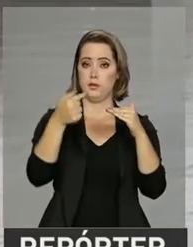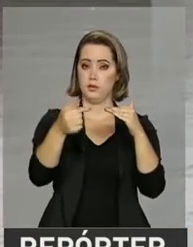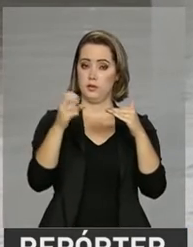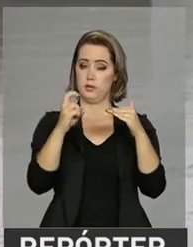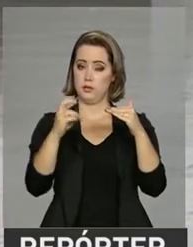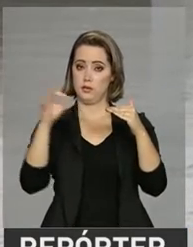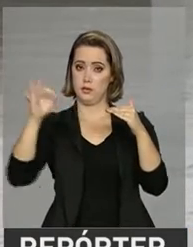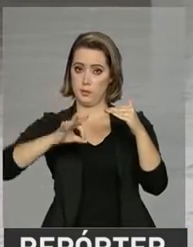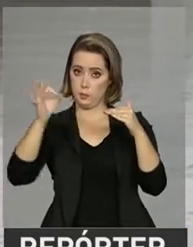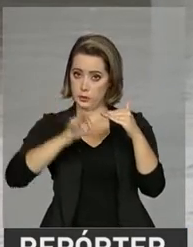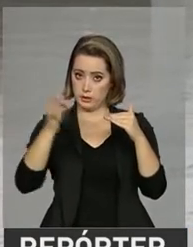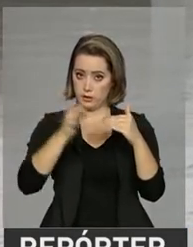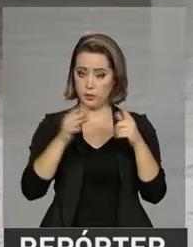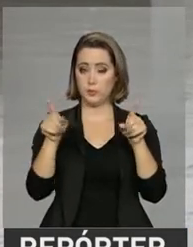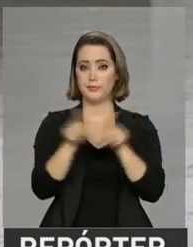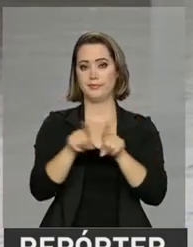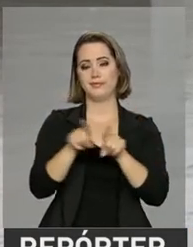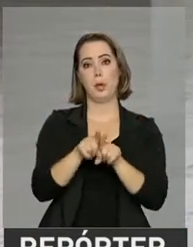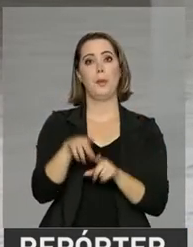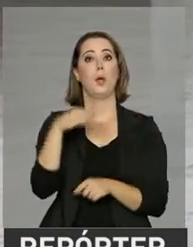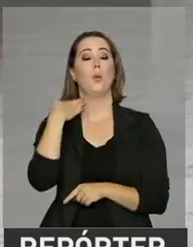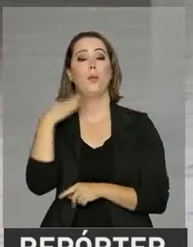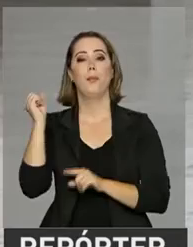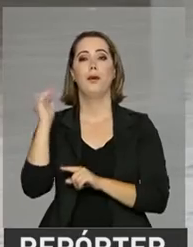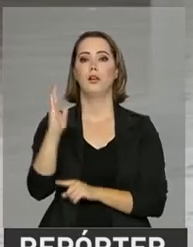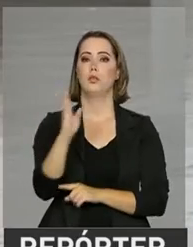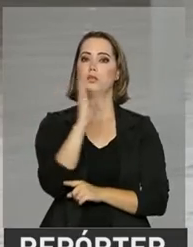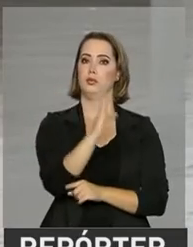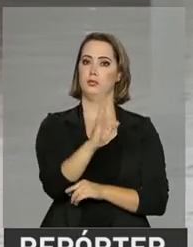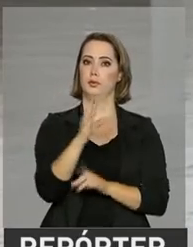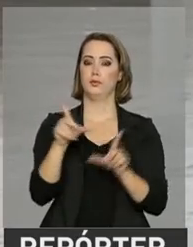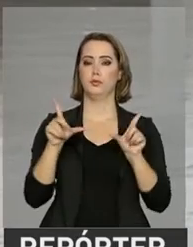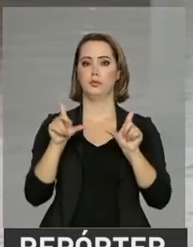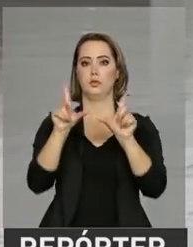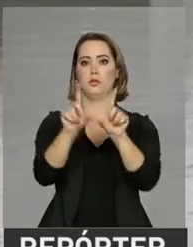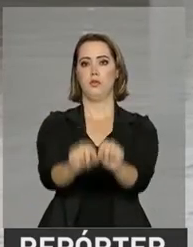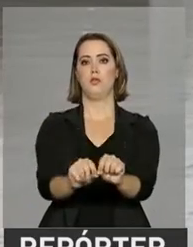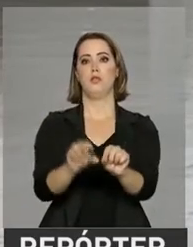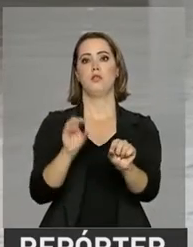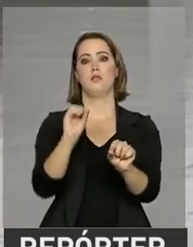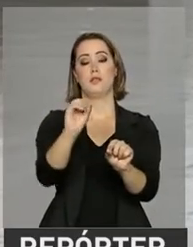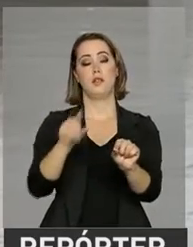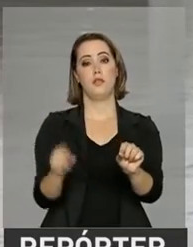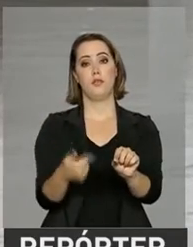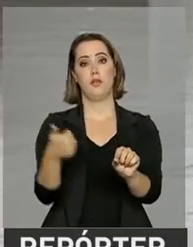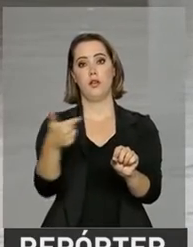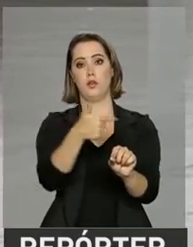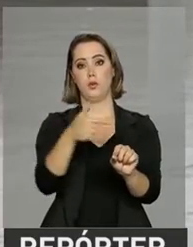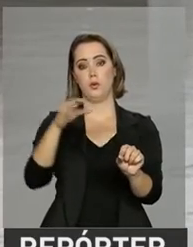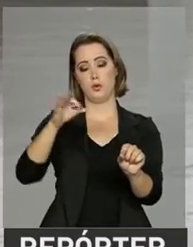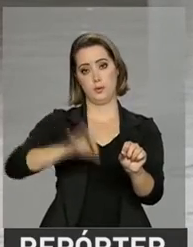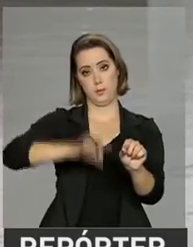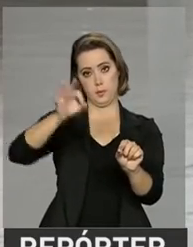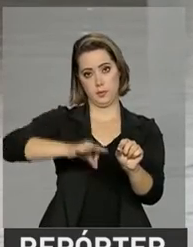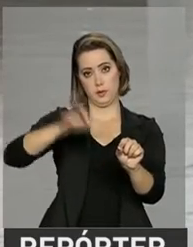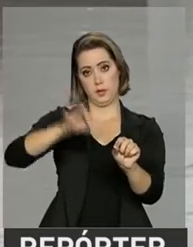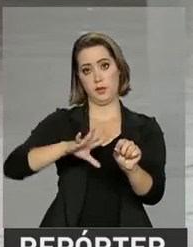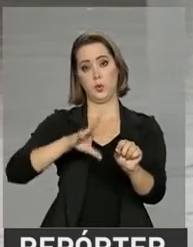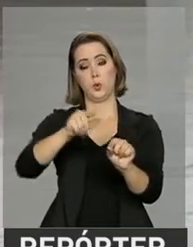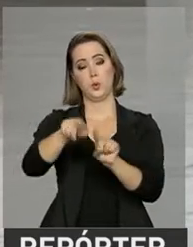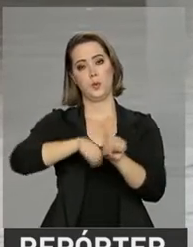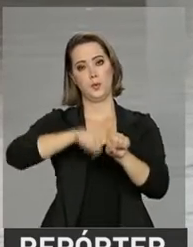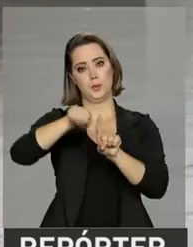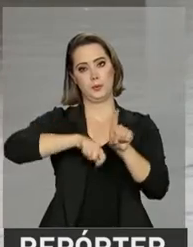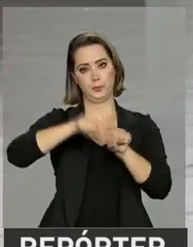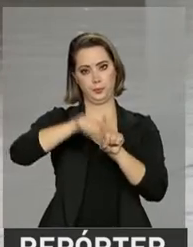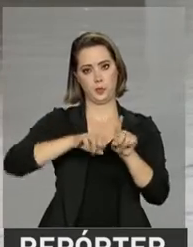informou que reduziu as taxas em até 0,12 ponto percentual ao mês. A redução vale para empresas e pessoas físicas.